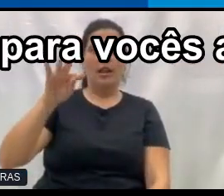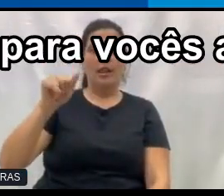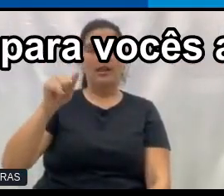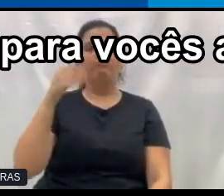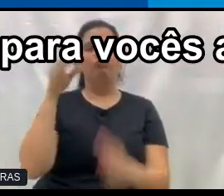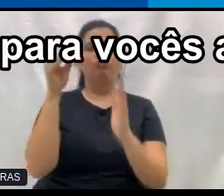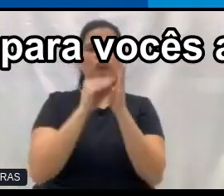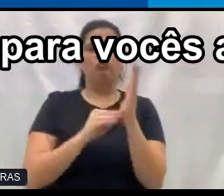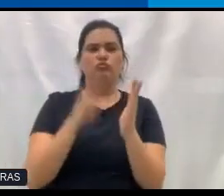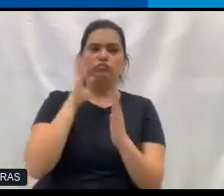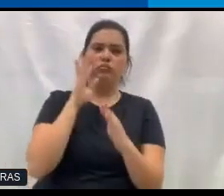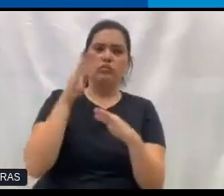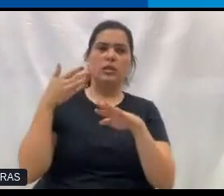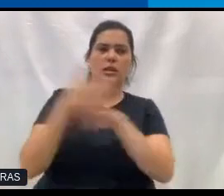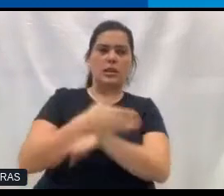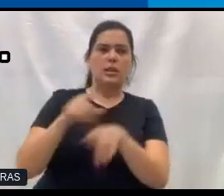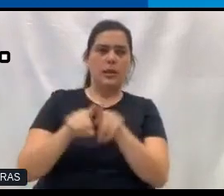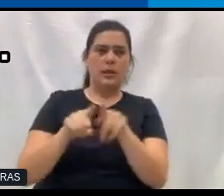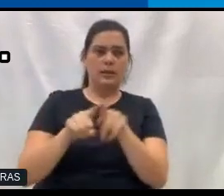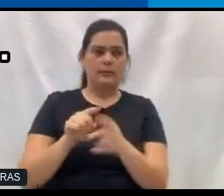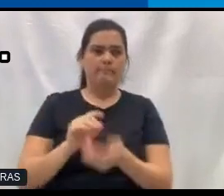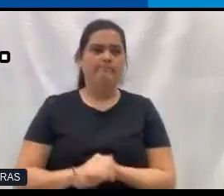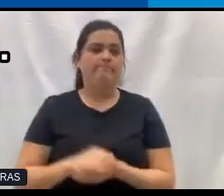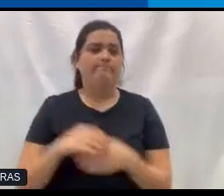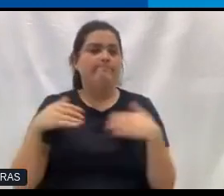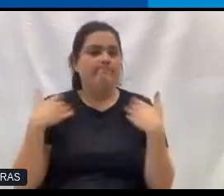vocês acessarem, e enfim.